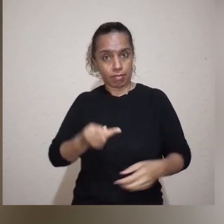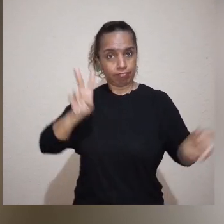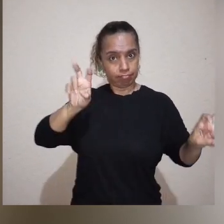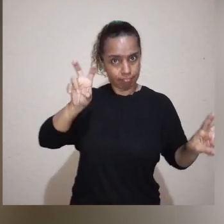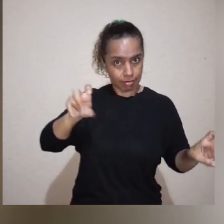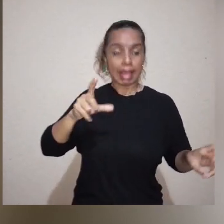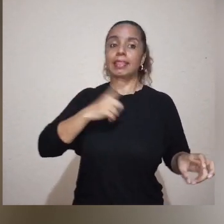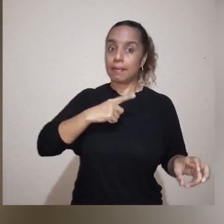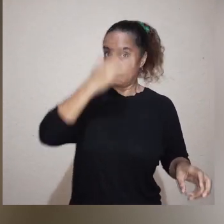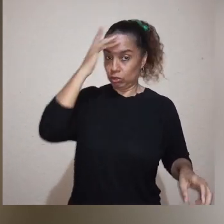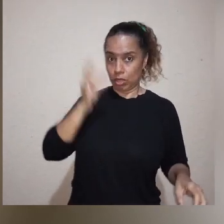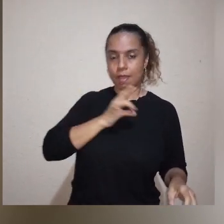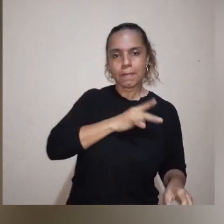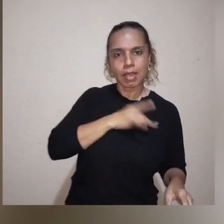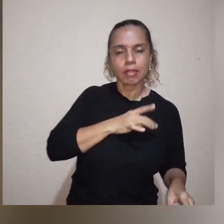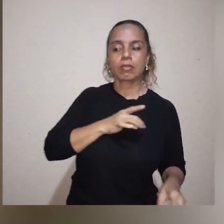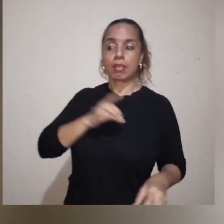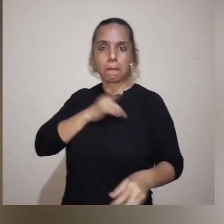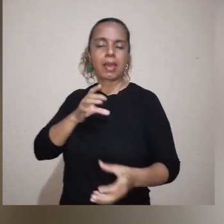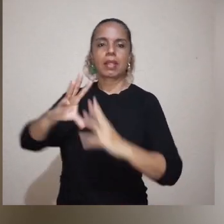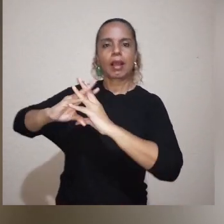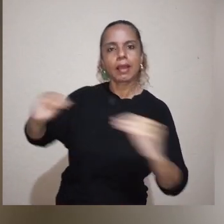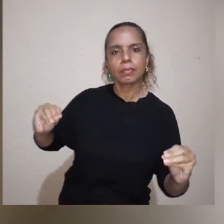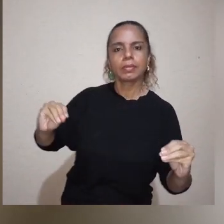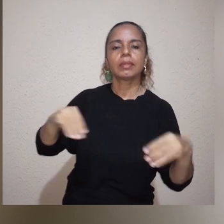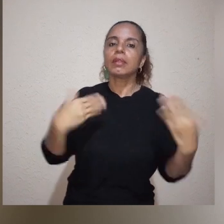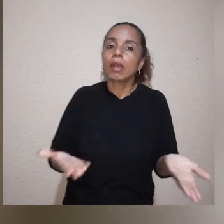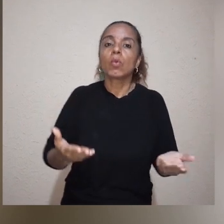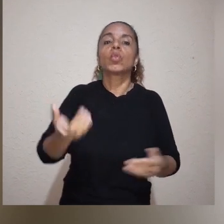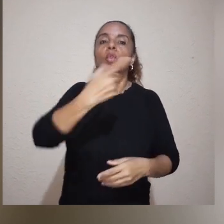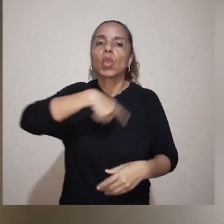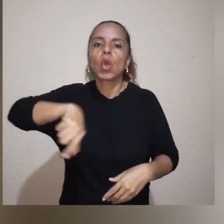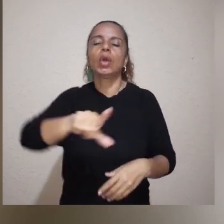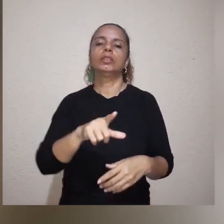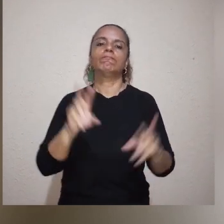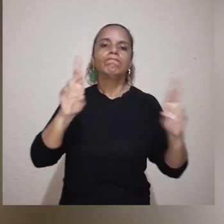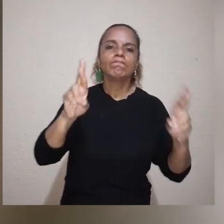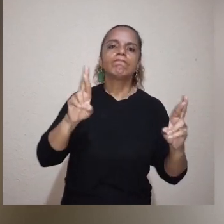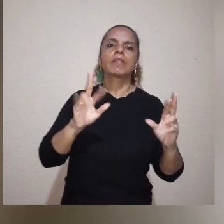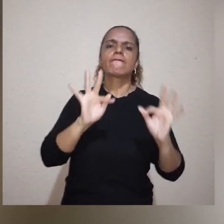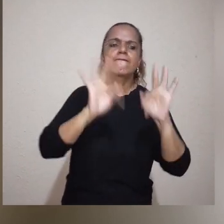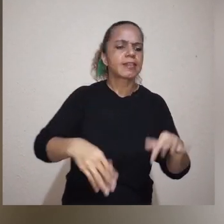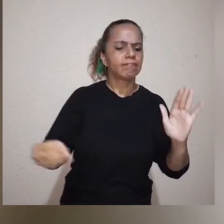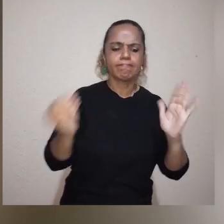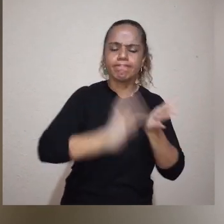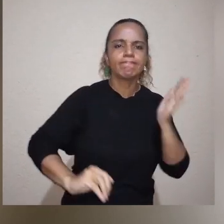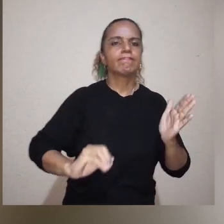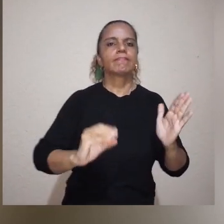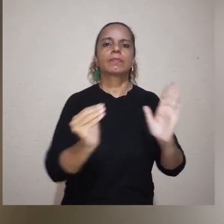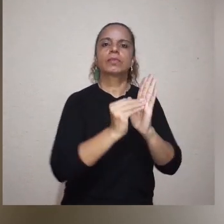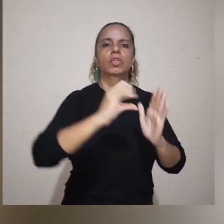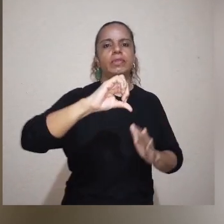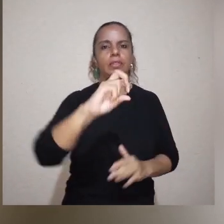o poeta Mia Couto, há quem tenha medo, que o medo acabe. Pelo fim, pela revogação da